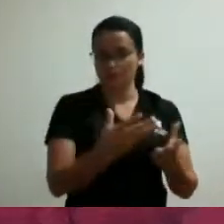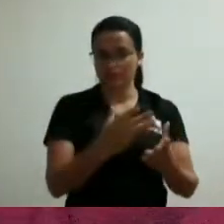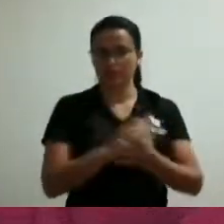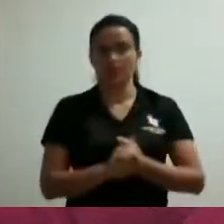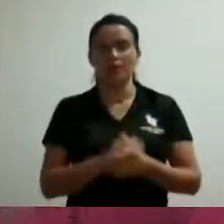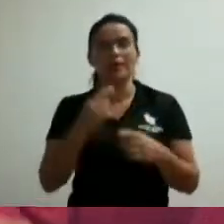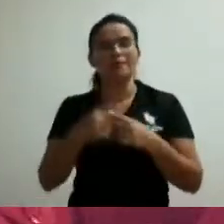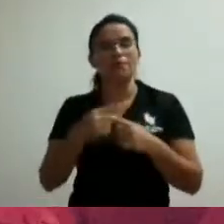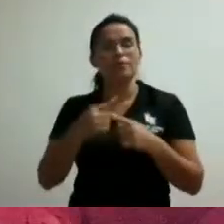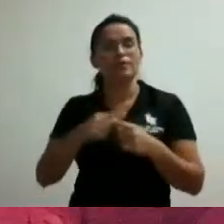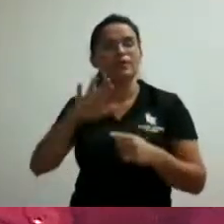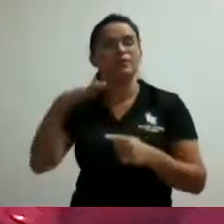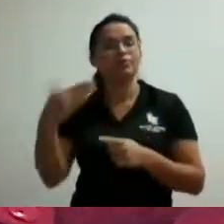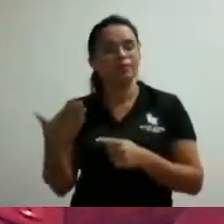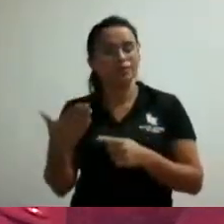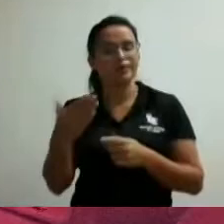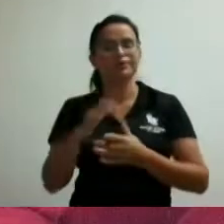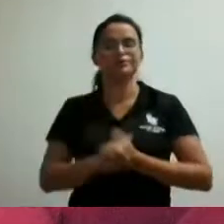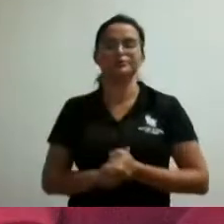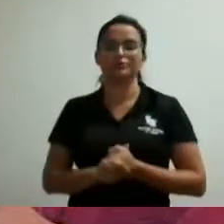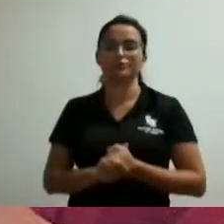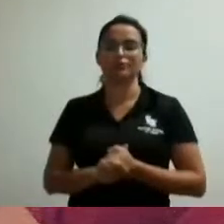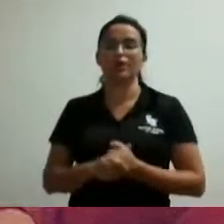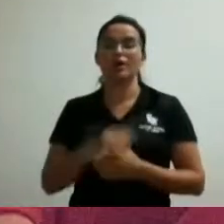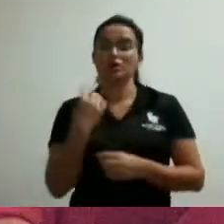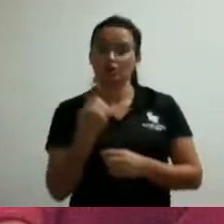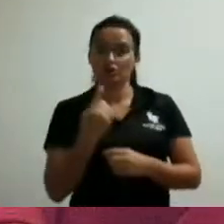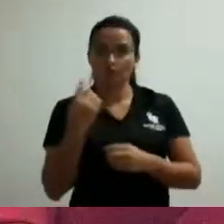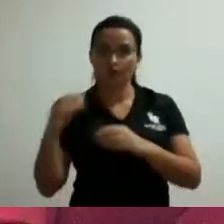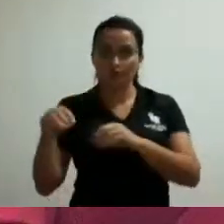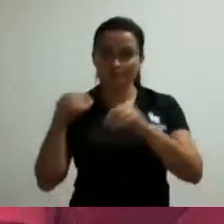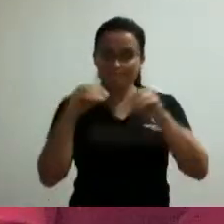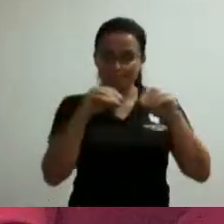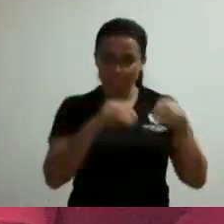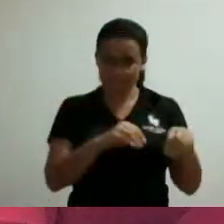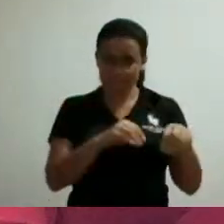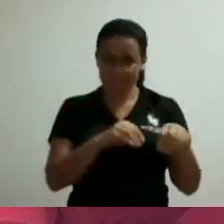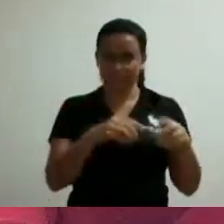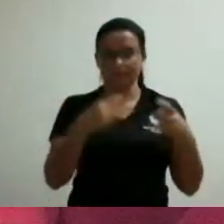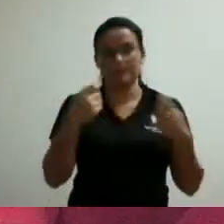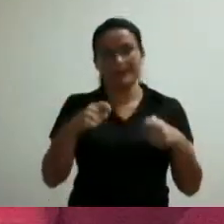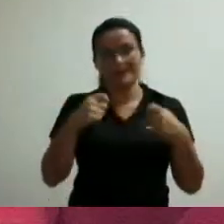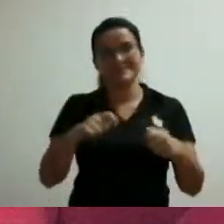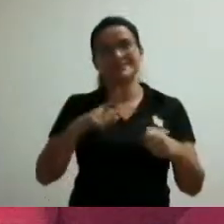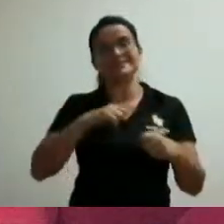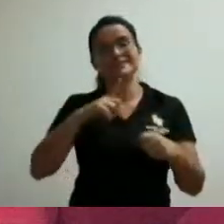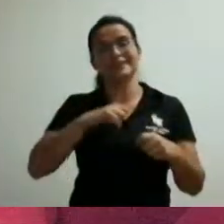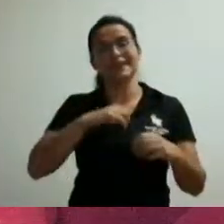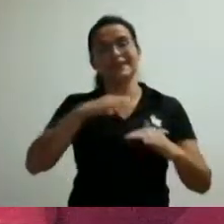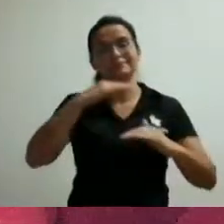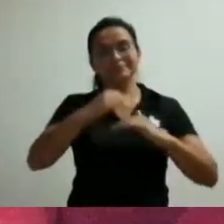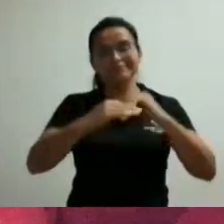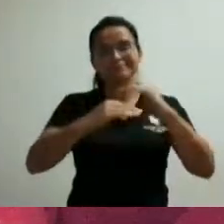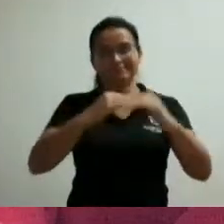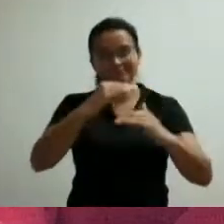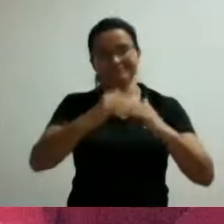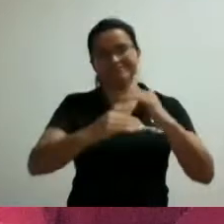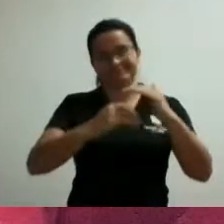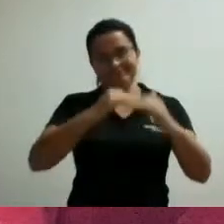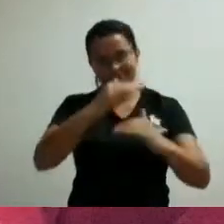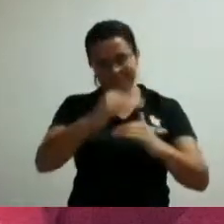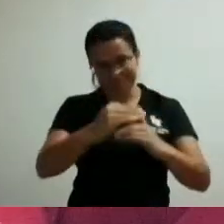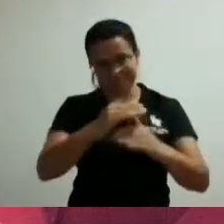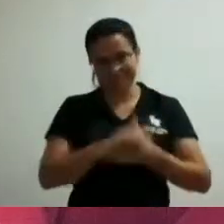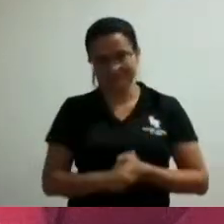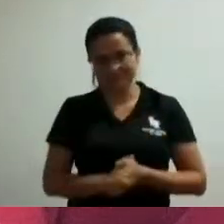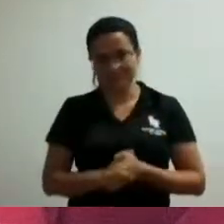ente federado para outro tem que ter a desafetação e isso tem que passar no processo legislativo então